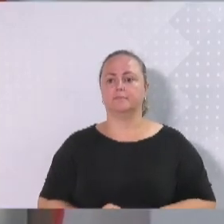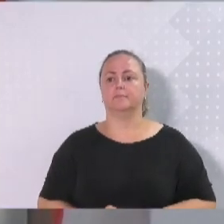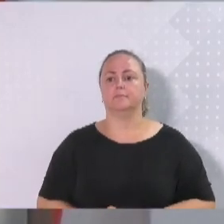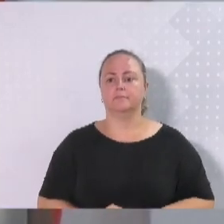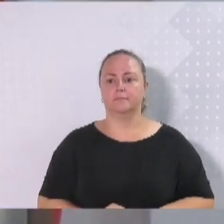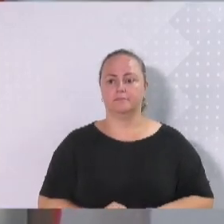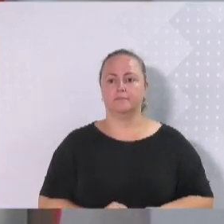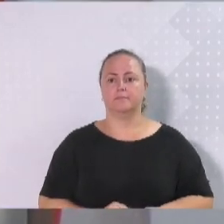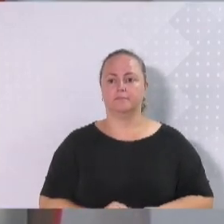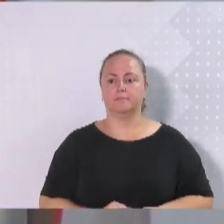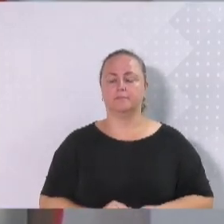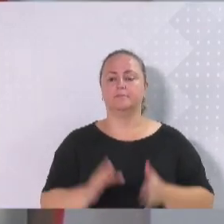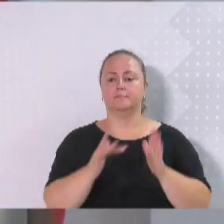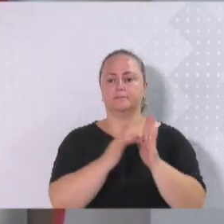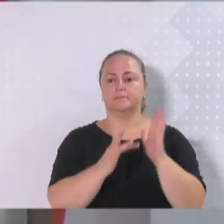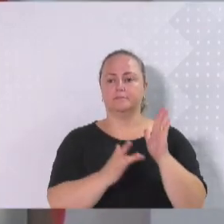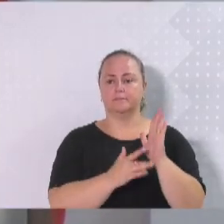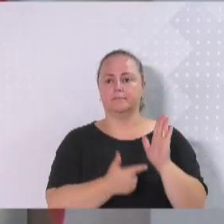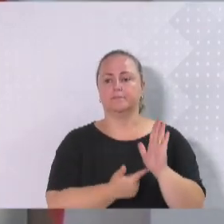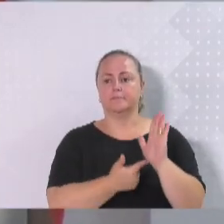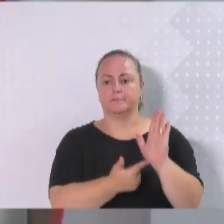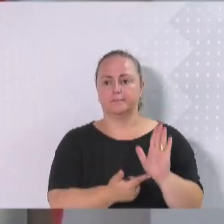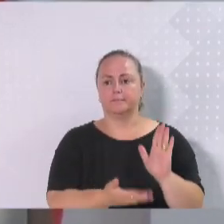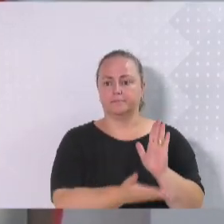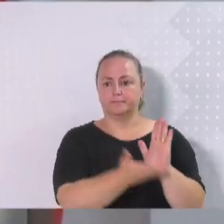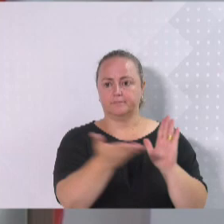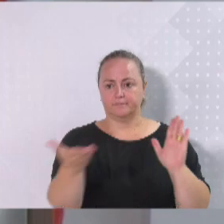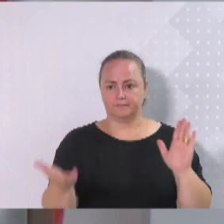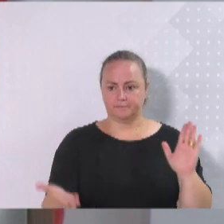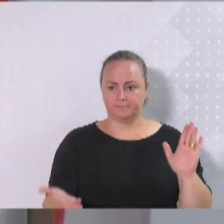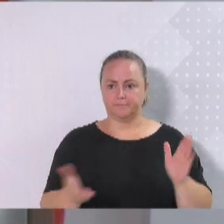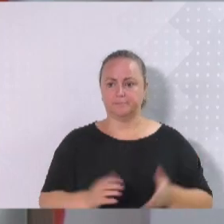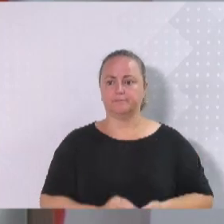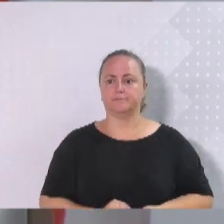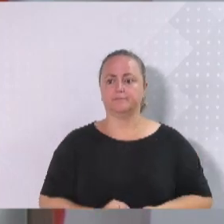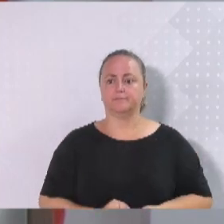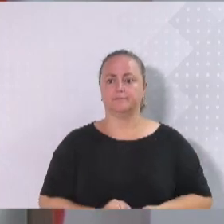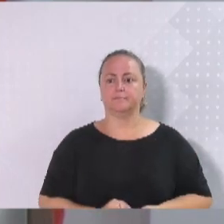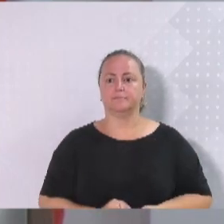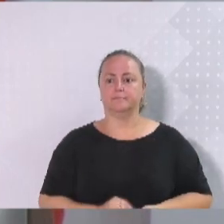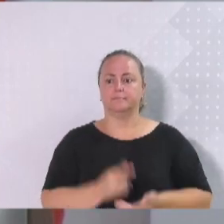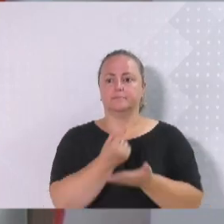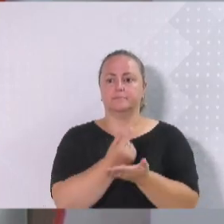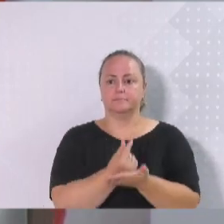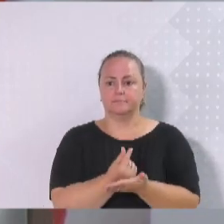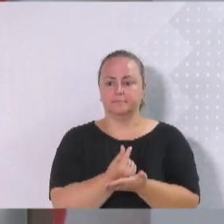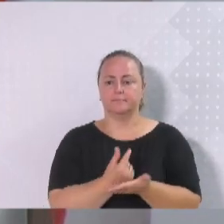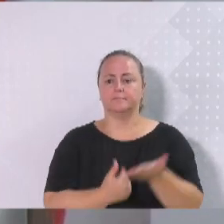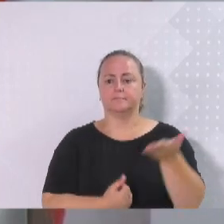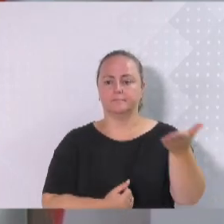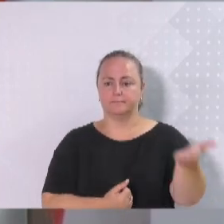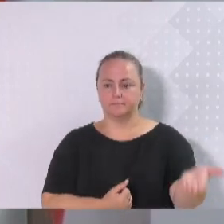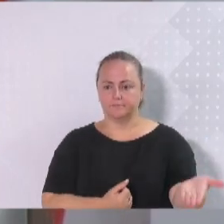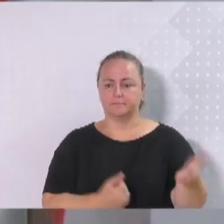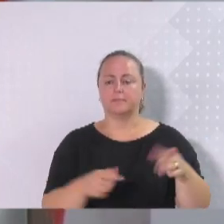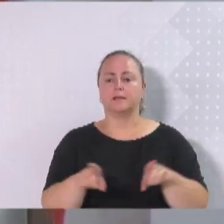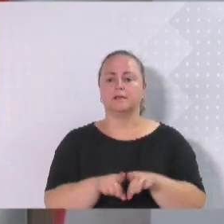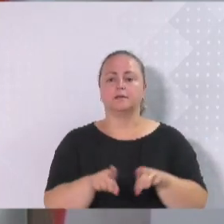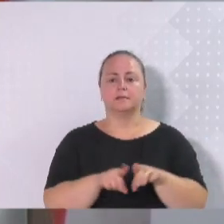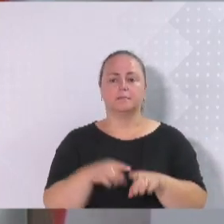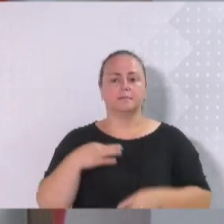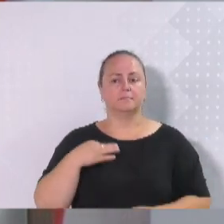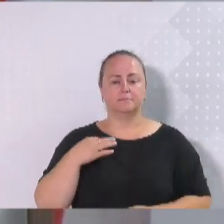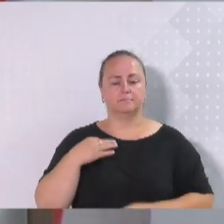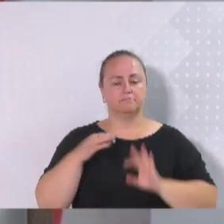trazendo a nossa pauta para entregar para a vereadora Cristiane Loureiro e nos colocamos à disposição para essa